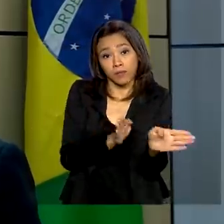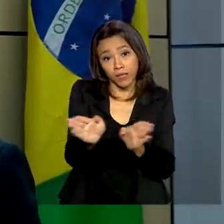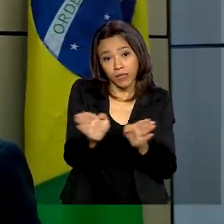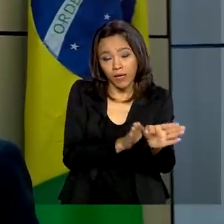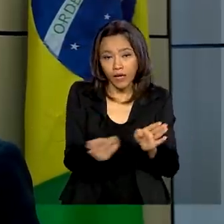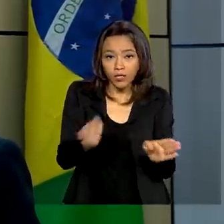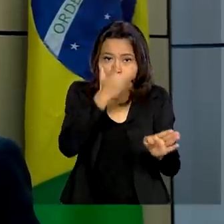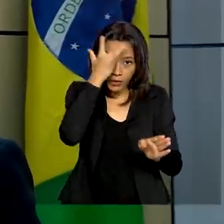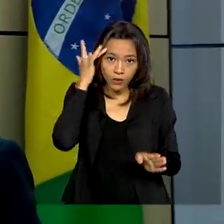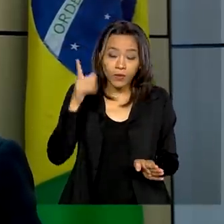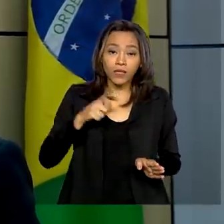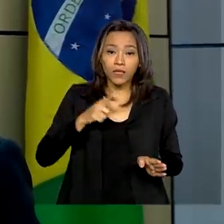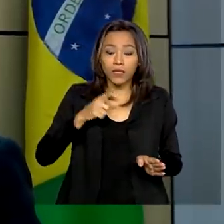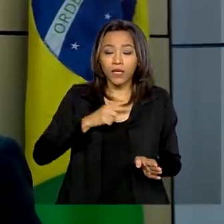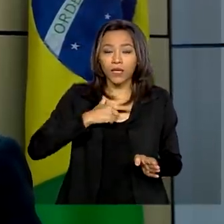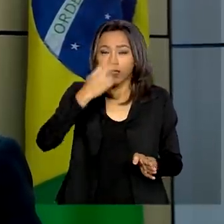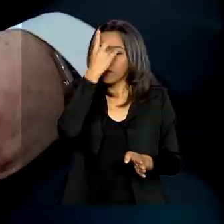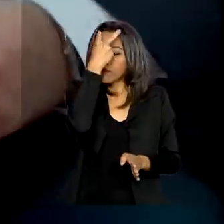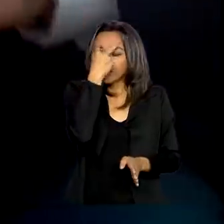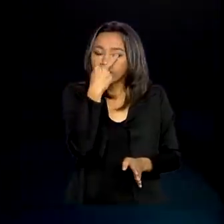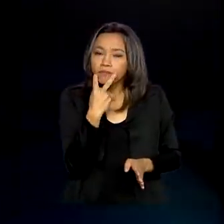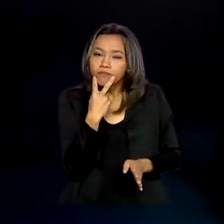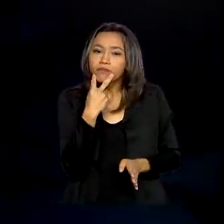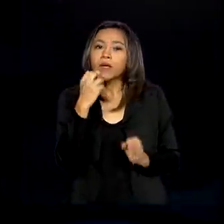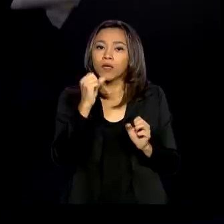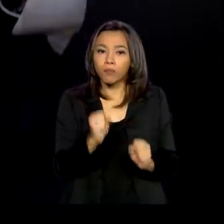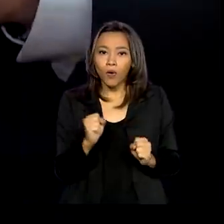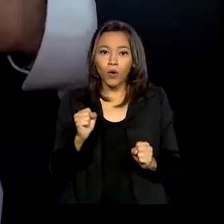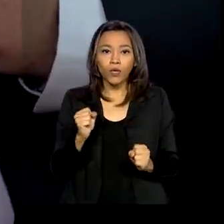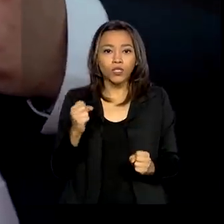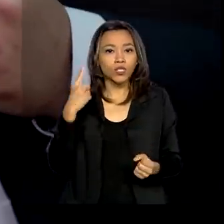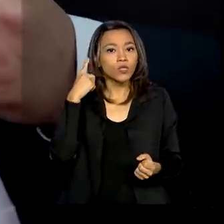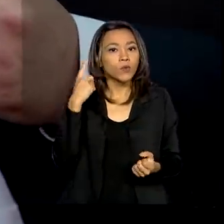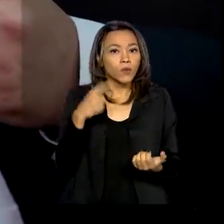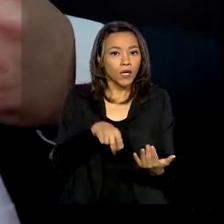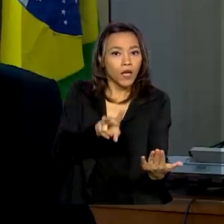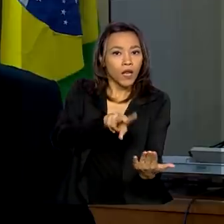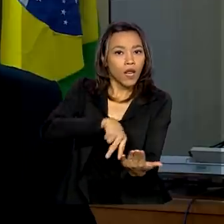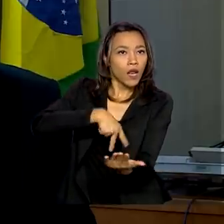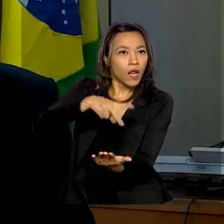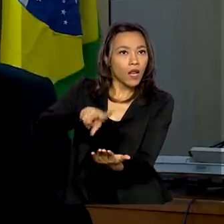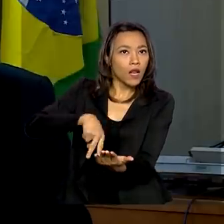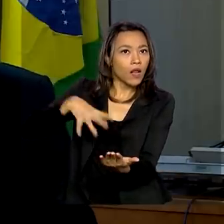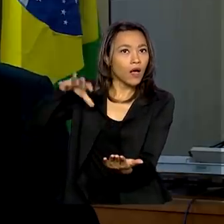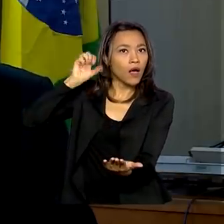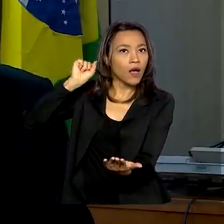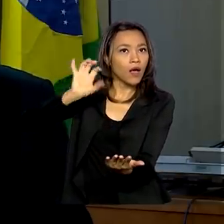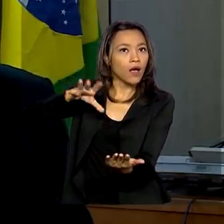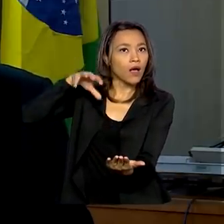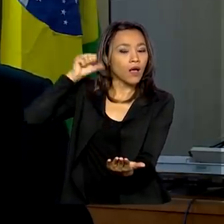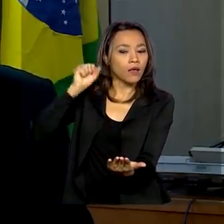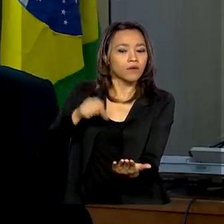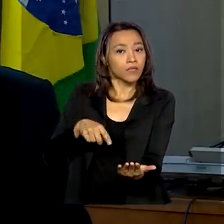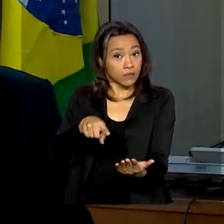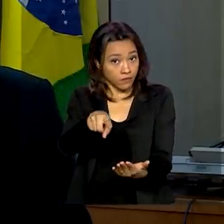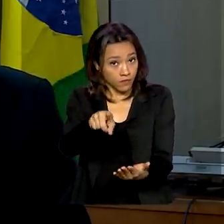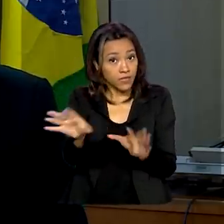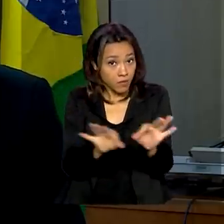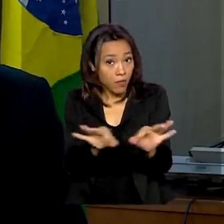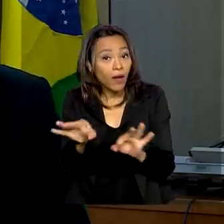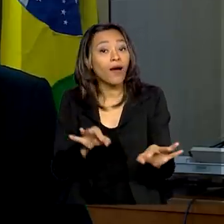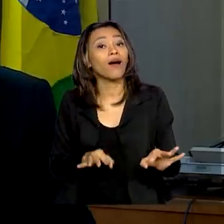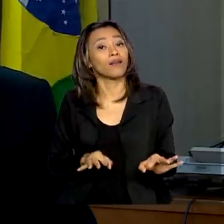com deficiência visual que vão poder usar programas de leitura da prova. Se prepare, vá estudando,